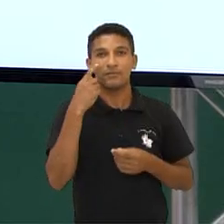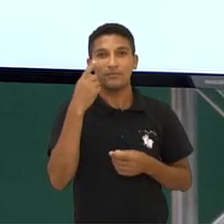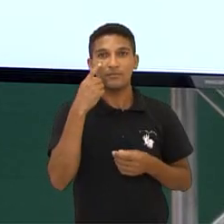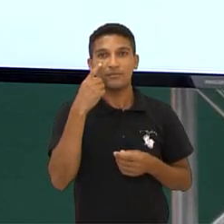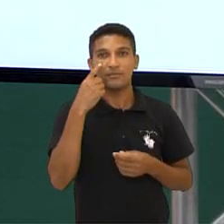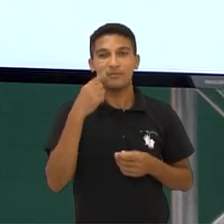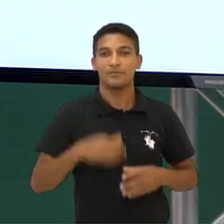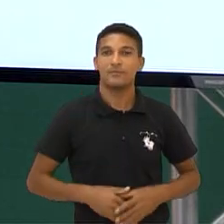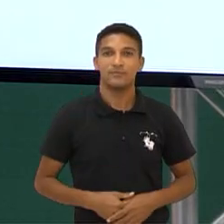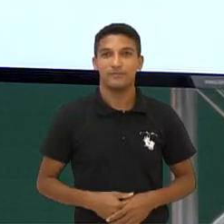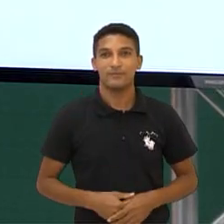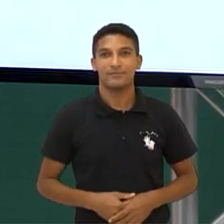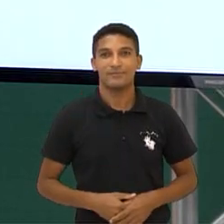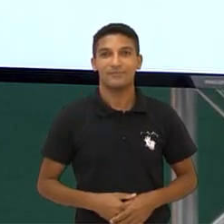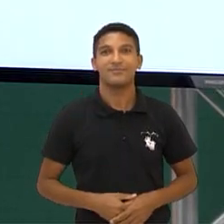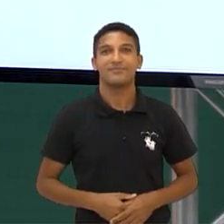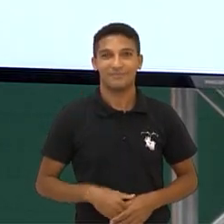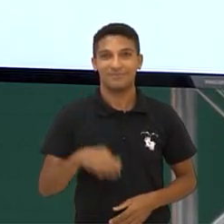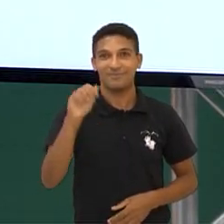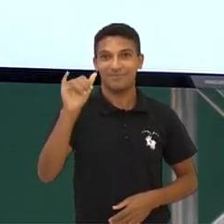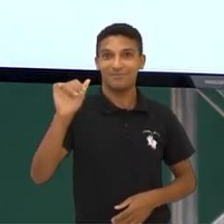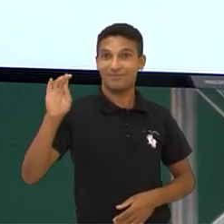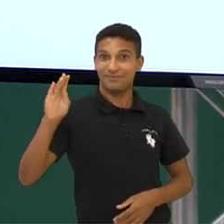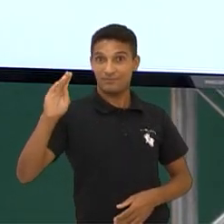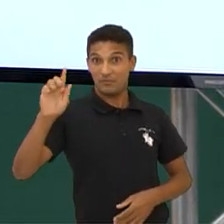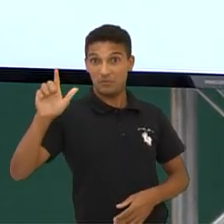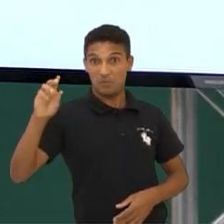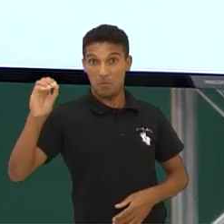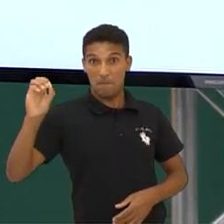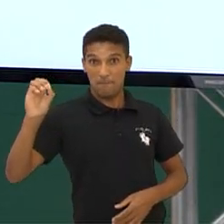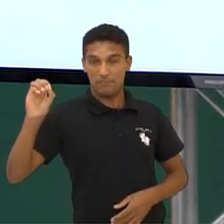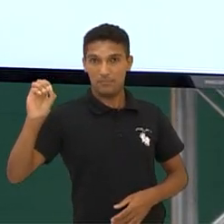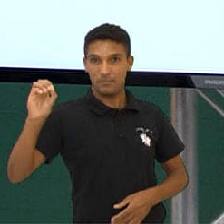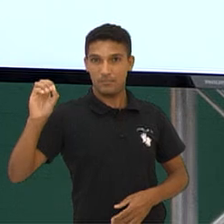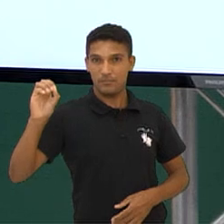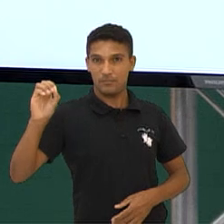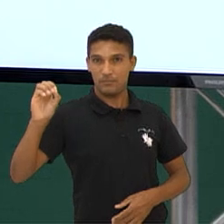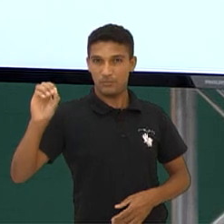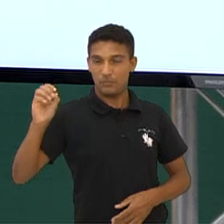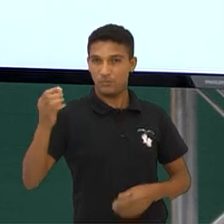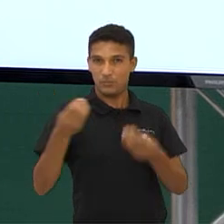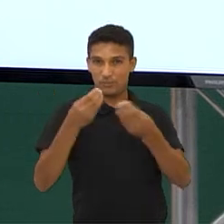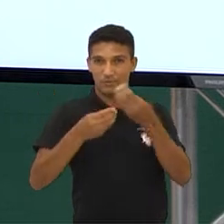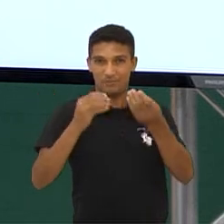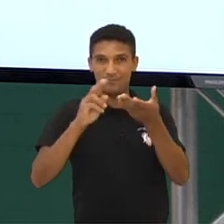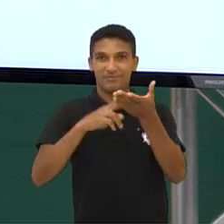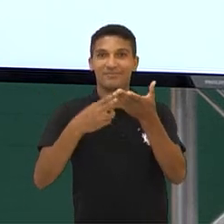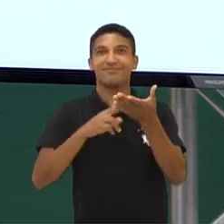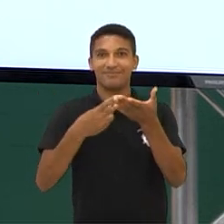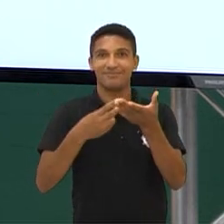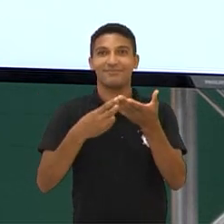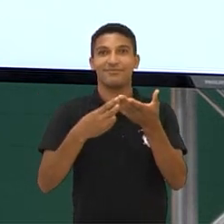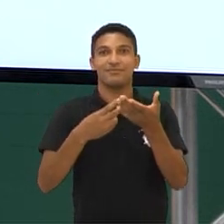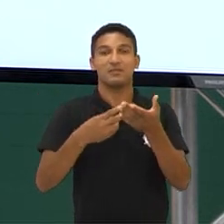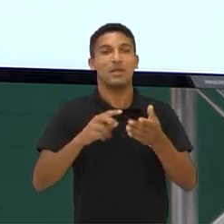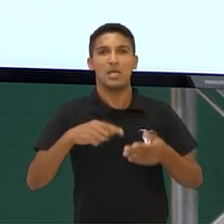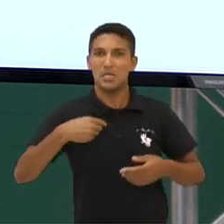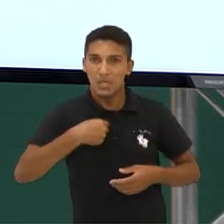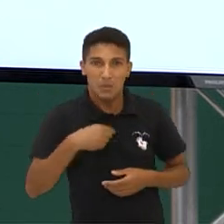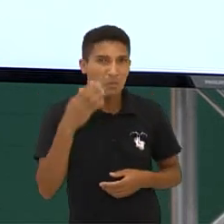Poderiam entrar, sim, porque a tradução não seria eu estou azul, né? Então, I'm blue, Ellen, justamente, I'm sad.